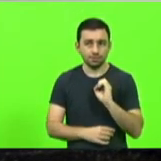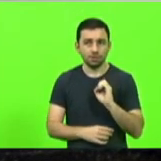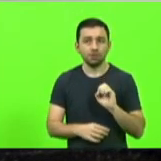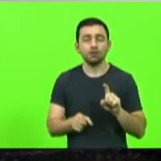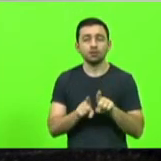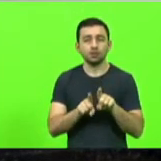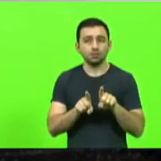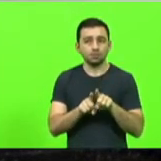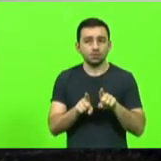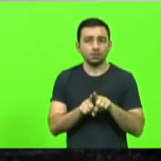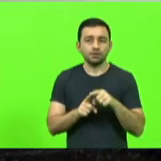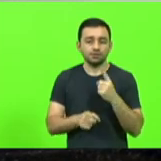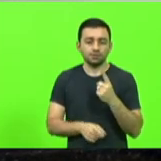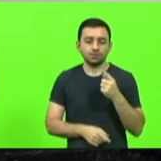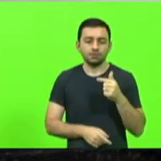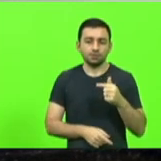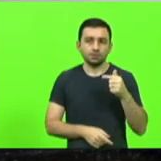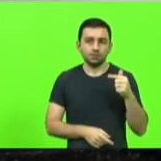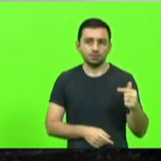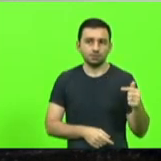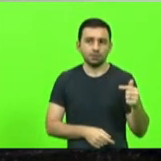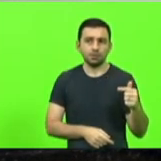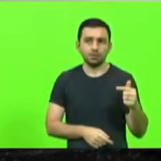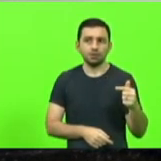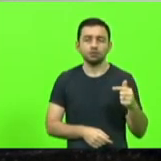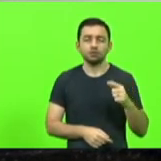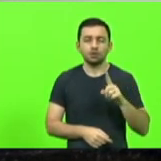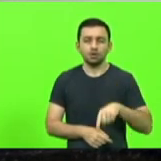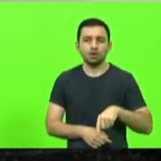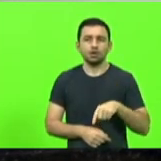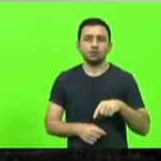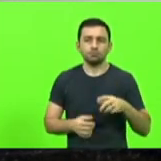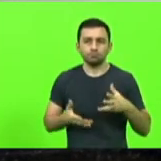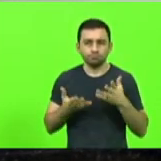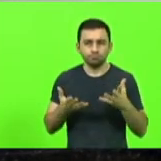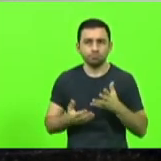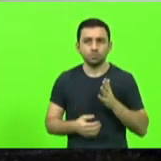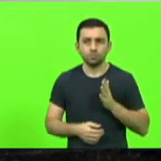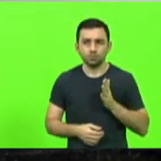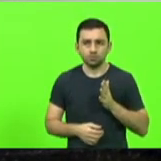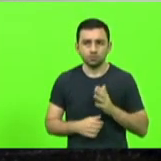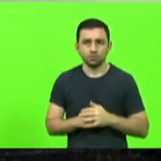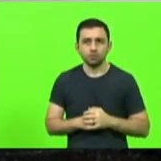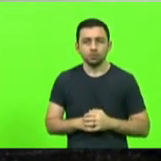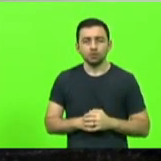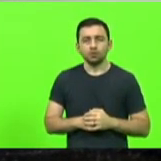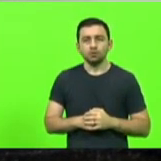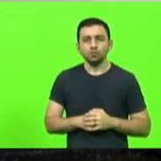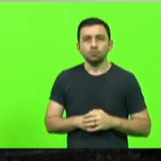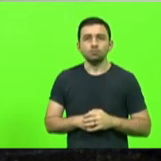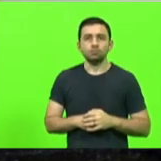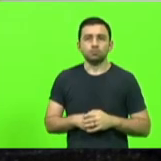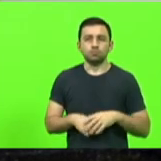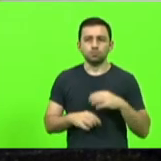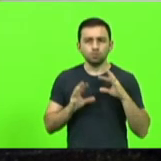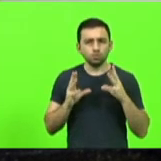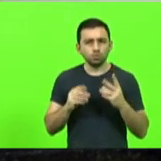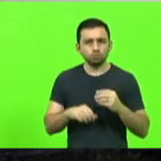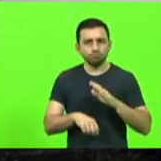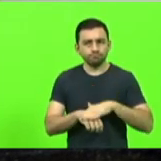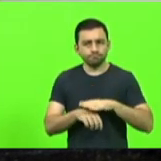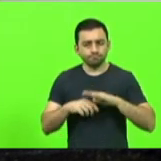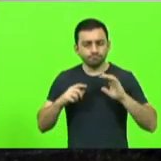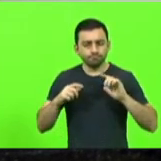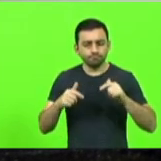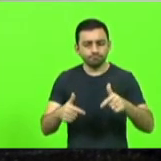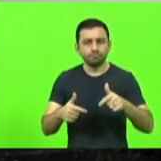177 no Tecendo Corações. Todas as ações e projetos impactaram